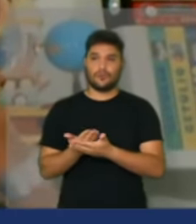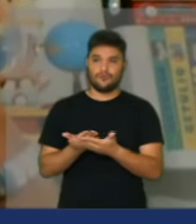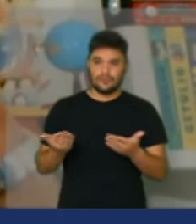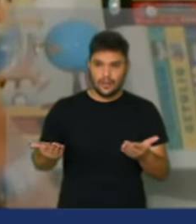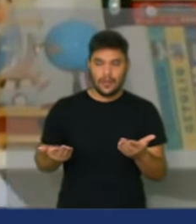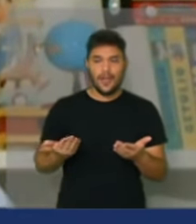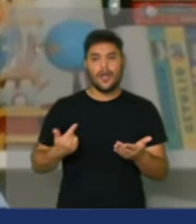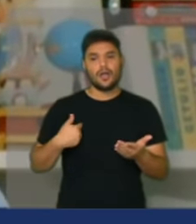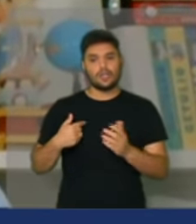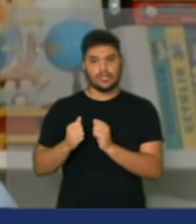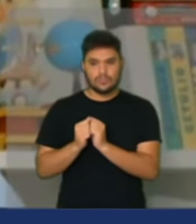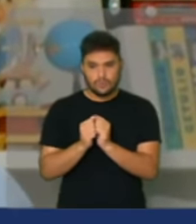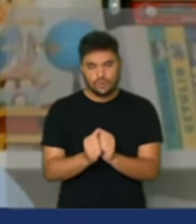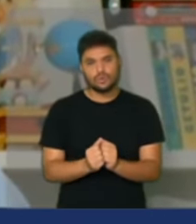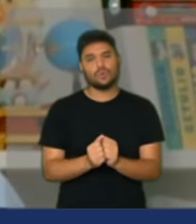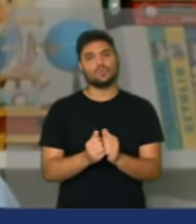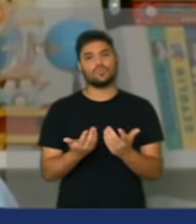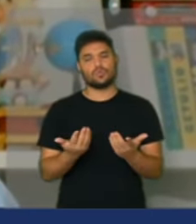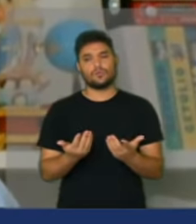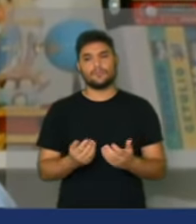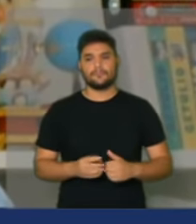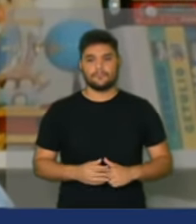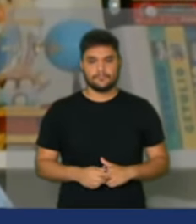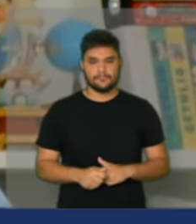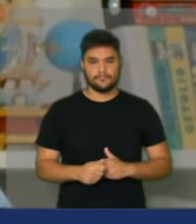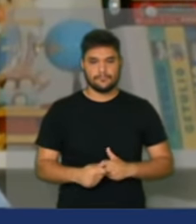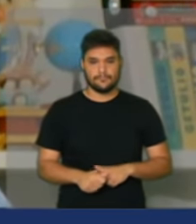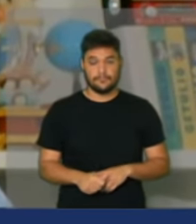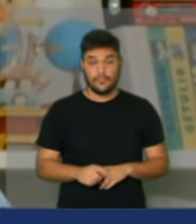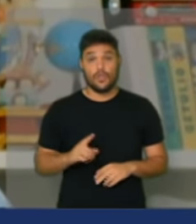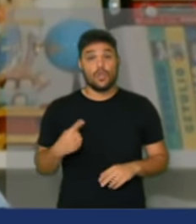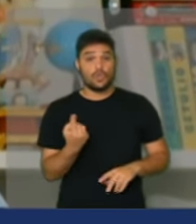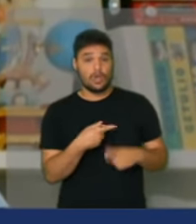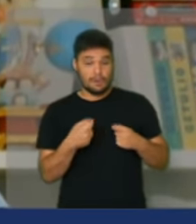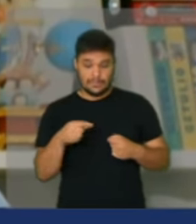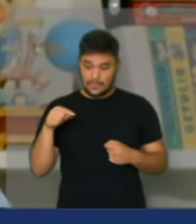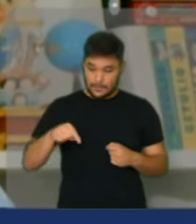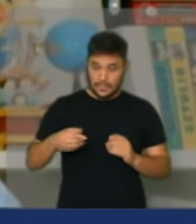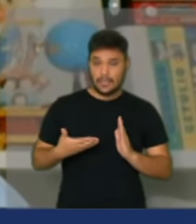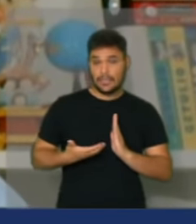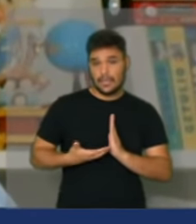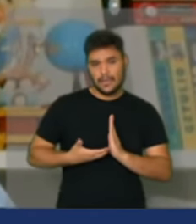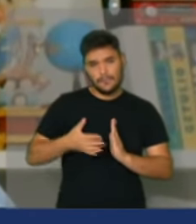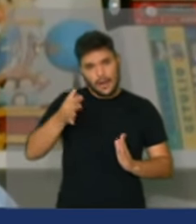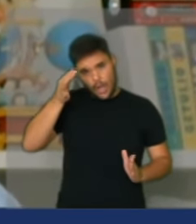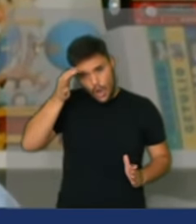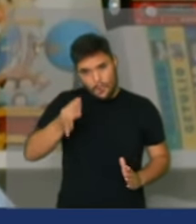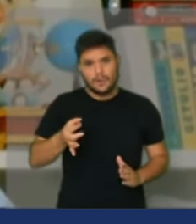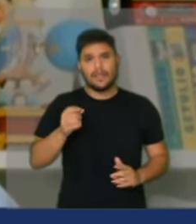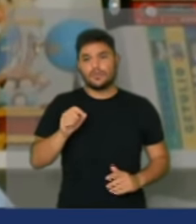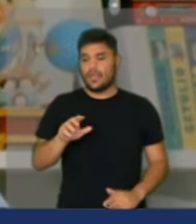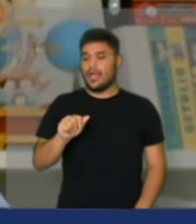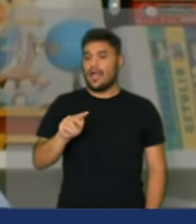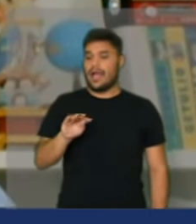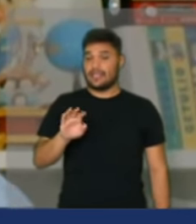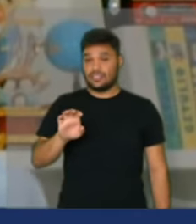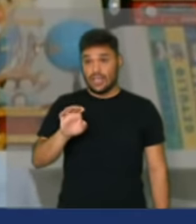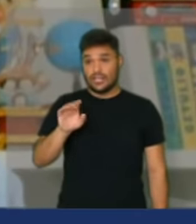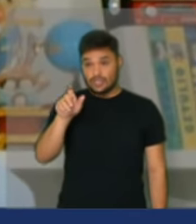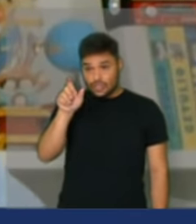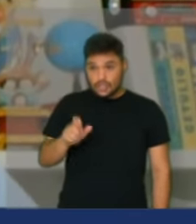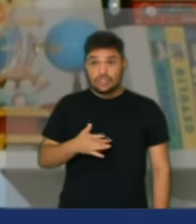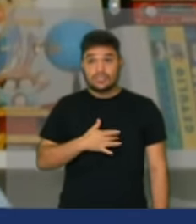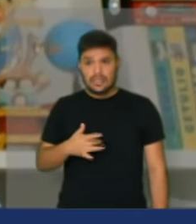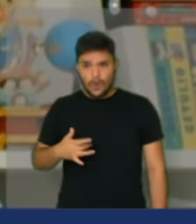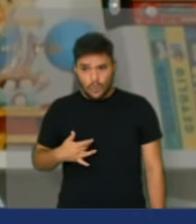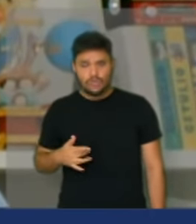por estar juntos e misturados. E é preciso que essa casa entenda, o agente comunitário de saúde tem um papel